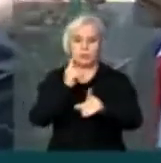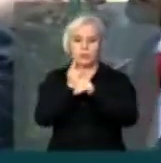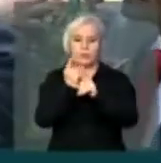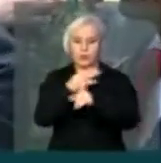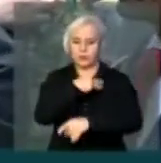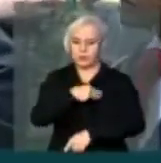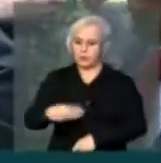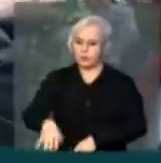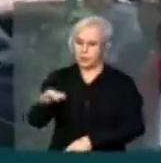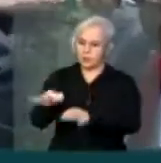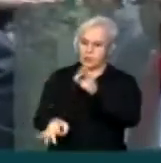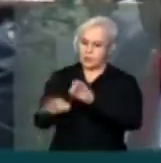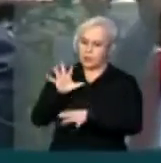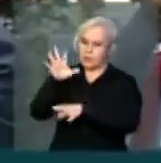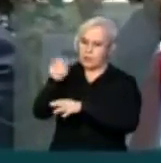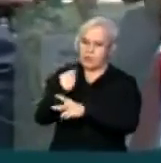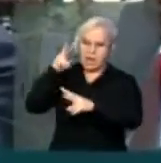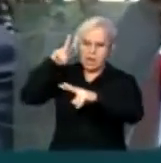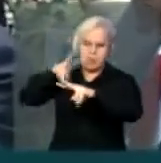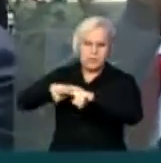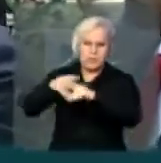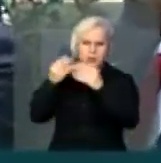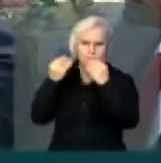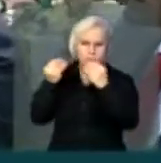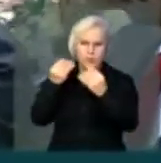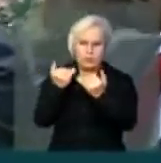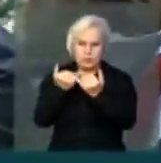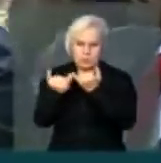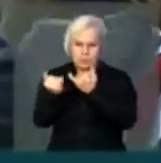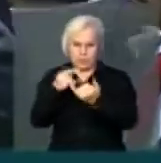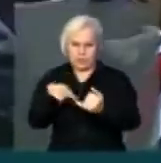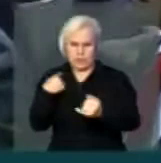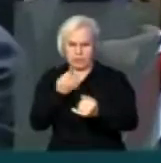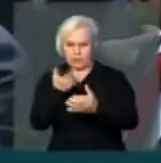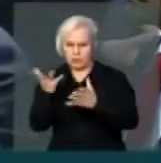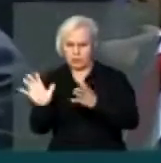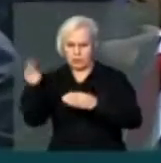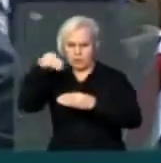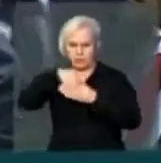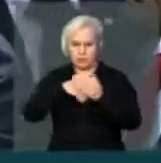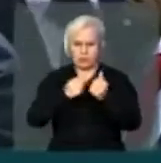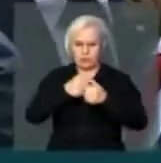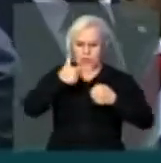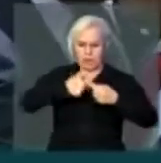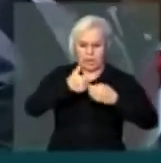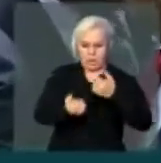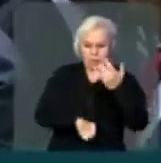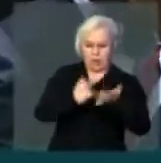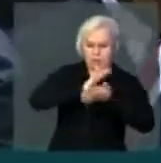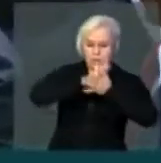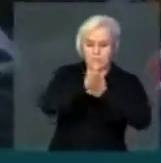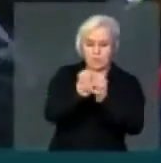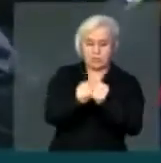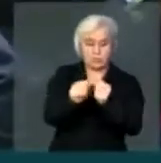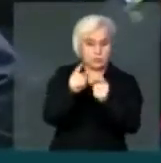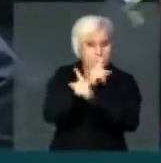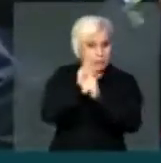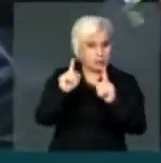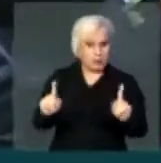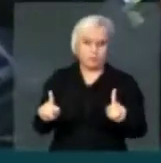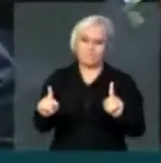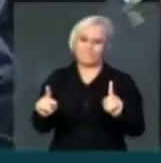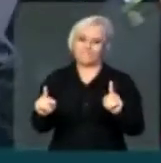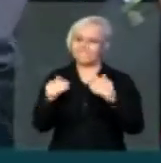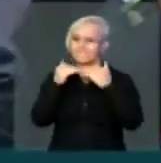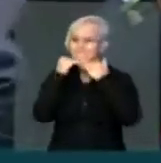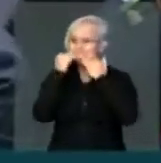Justiça, foram presos. Ou seja, parece que a gente quer agregar gasolina ao incêndio. Isso não é sensato, isso não